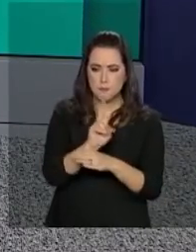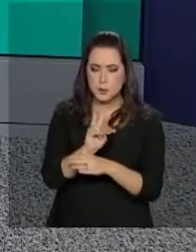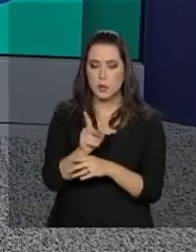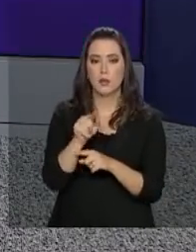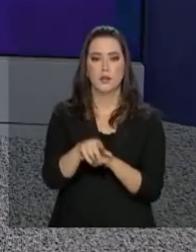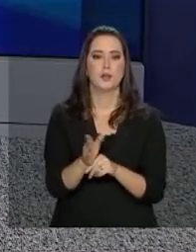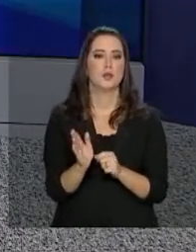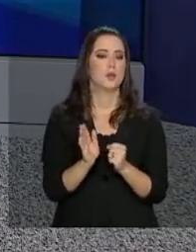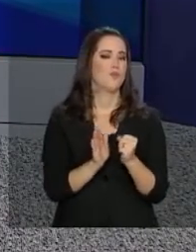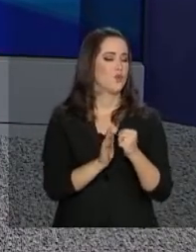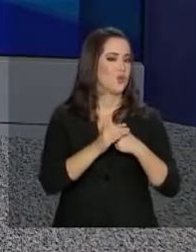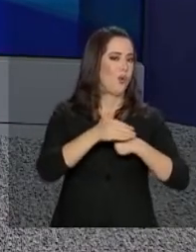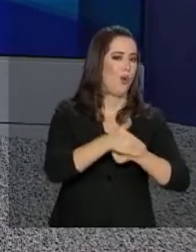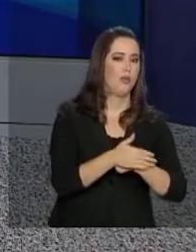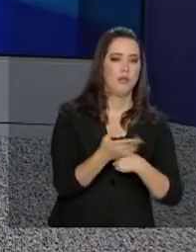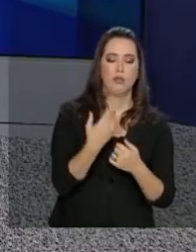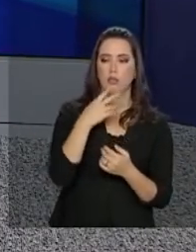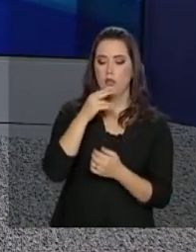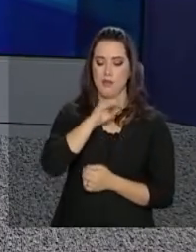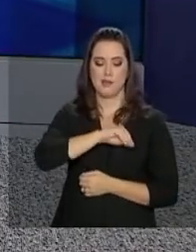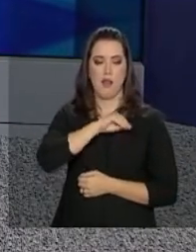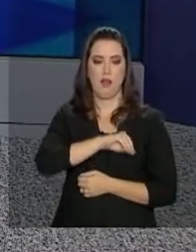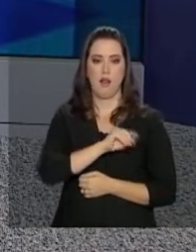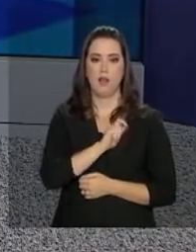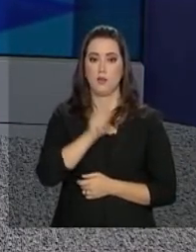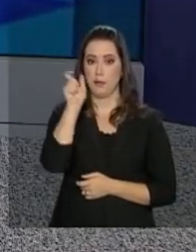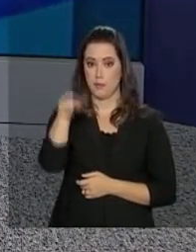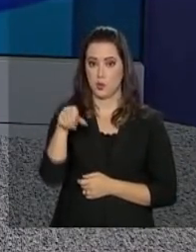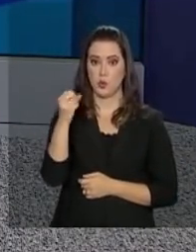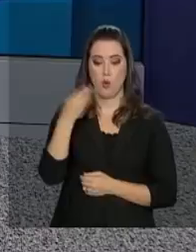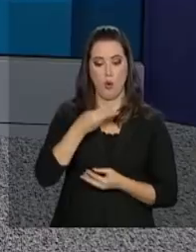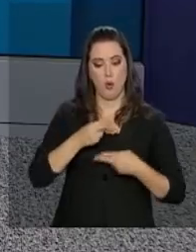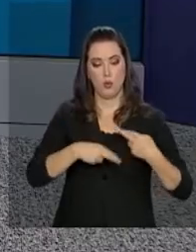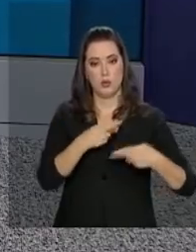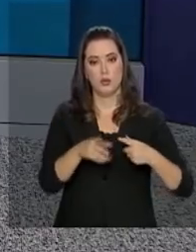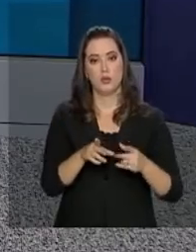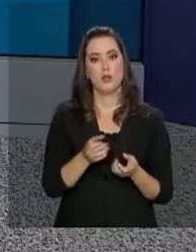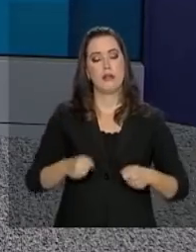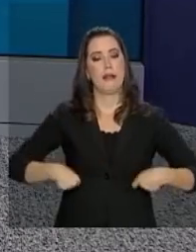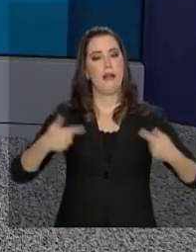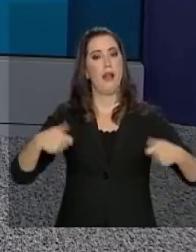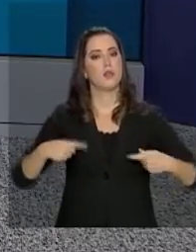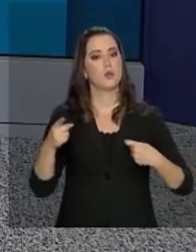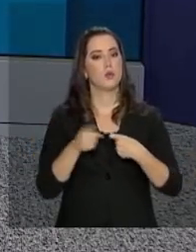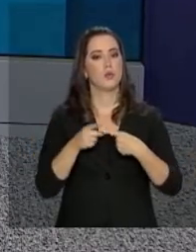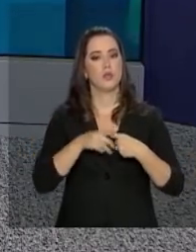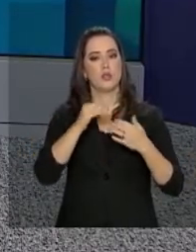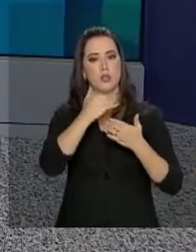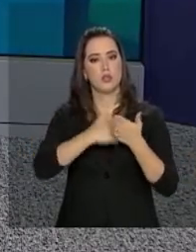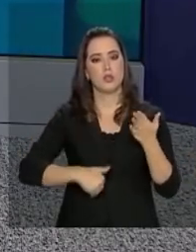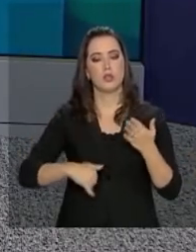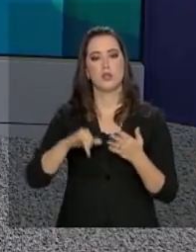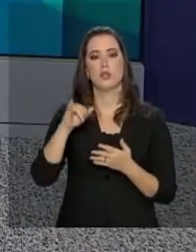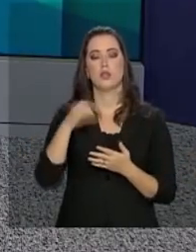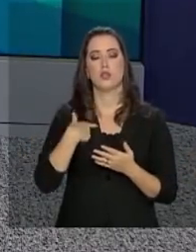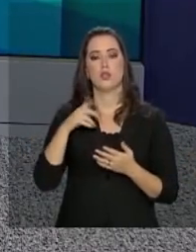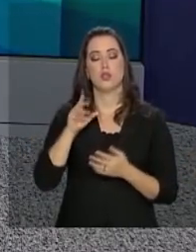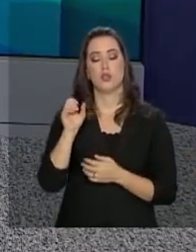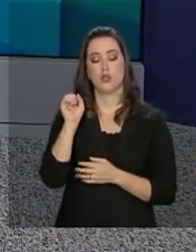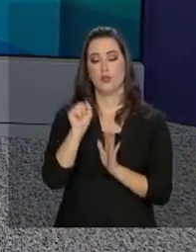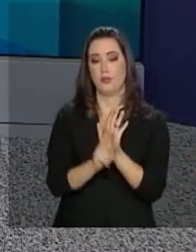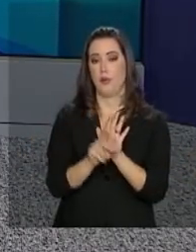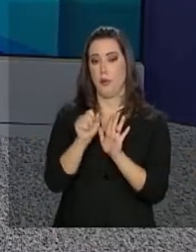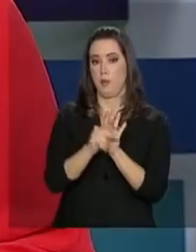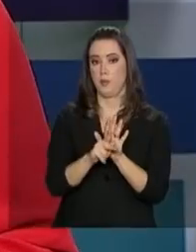omissão de rendimentos do titular ou seus dependentes, despesas médicas e dedução de previdência oficial ou